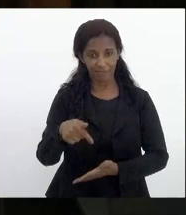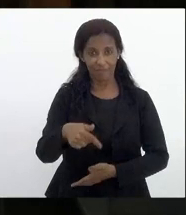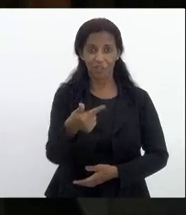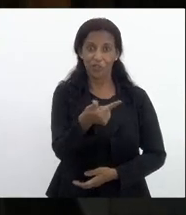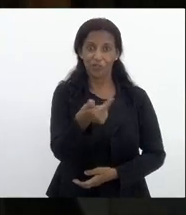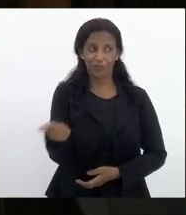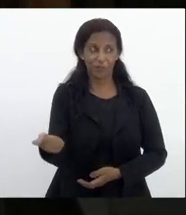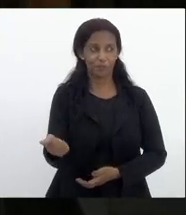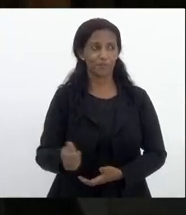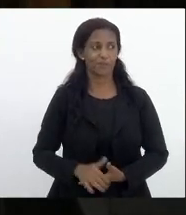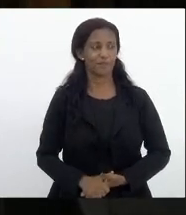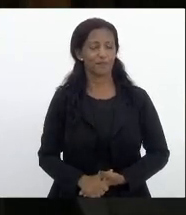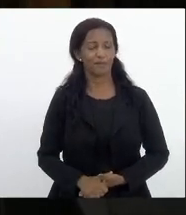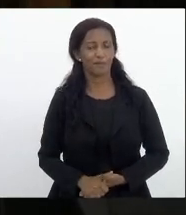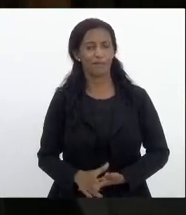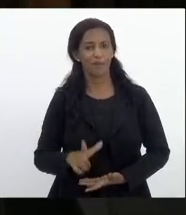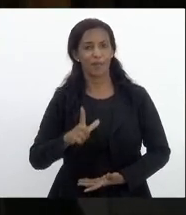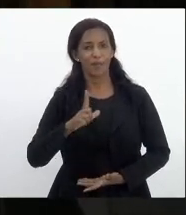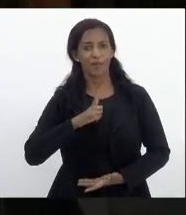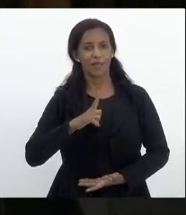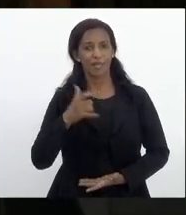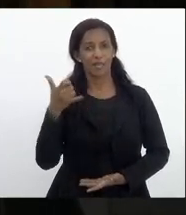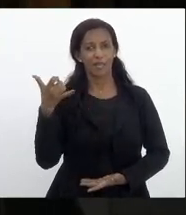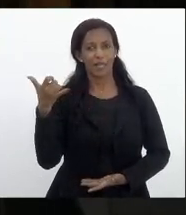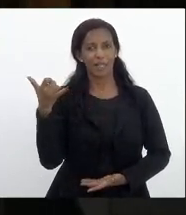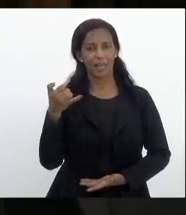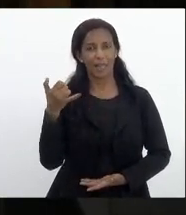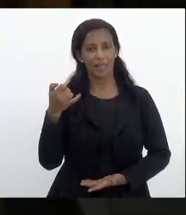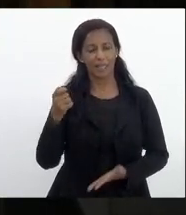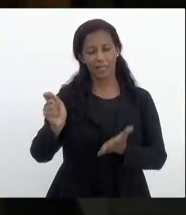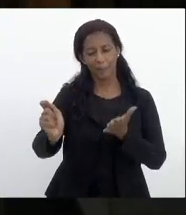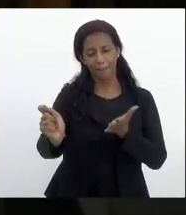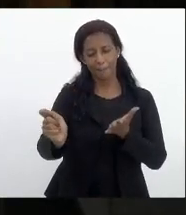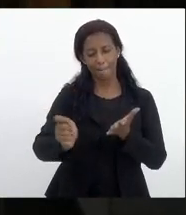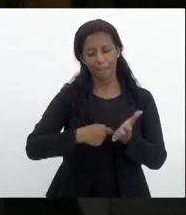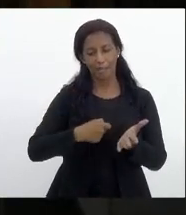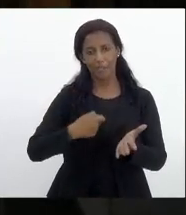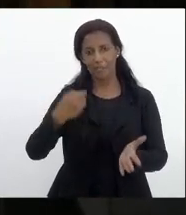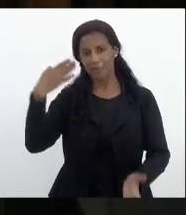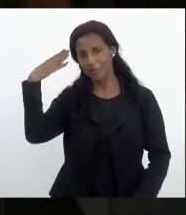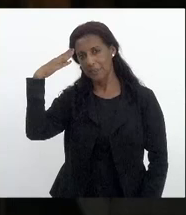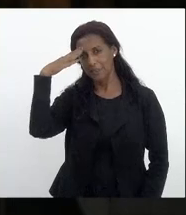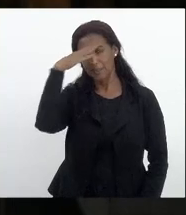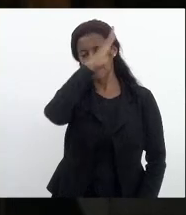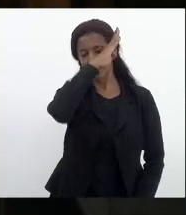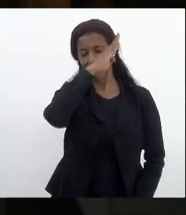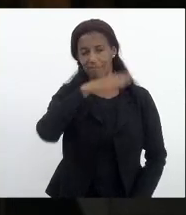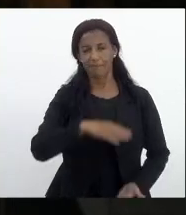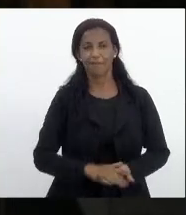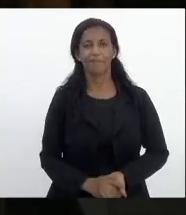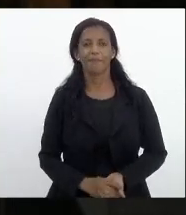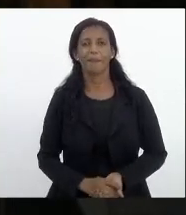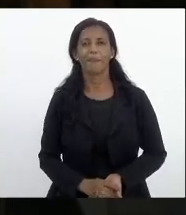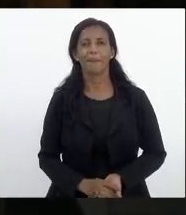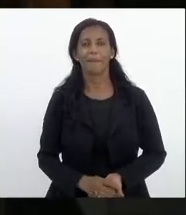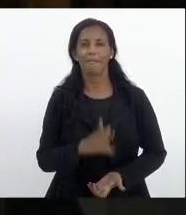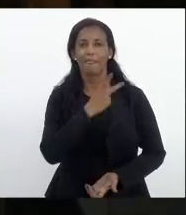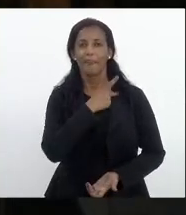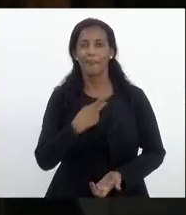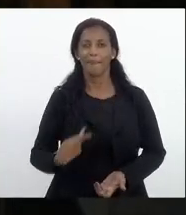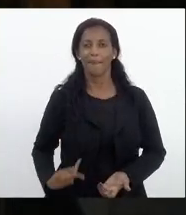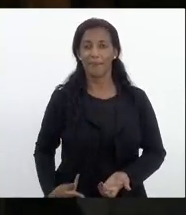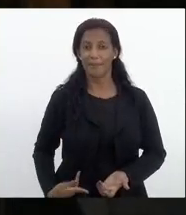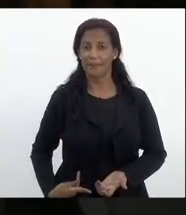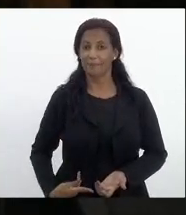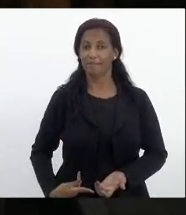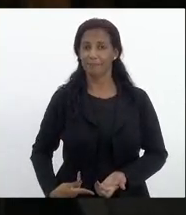tem a caneta de Jair Messias Bolsonaro presidente da